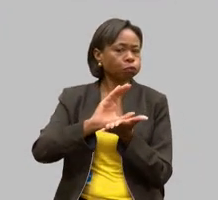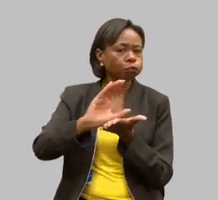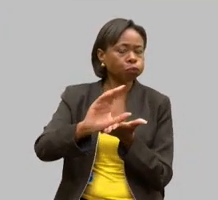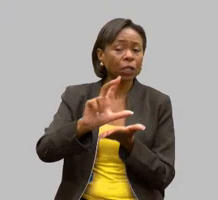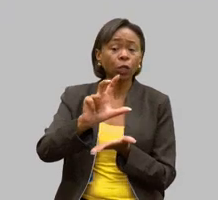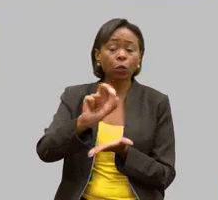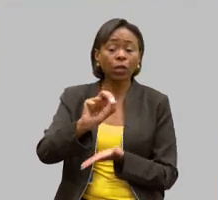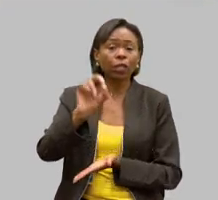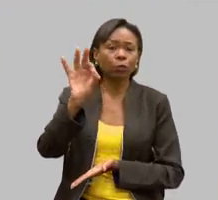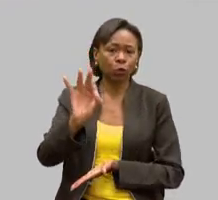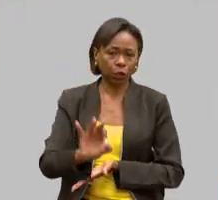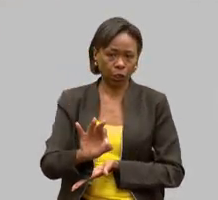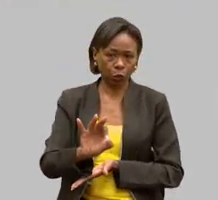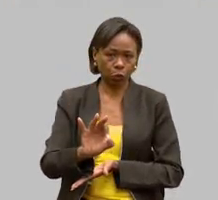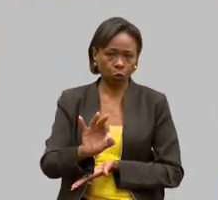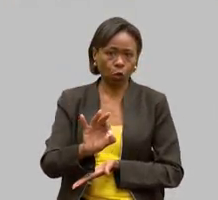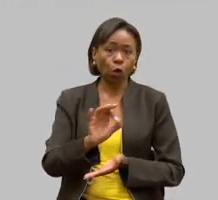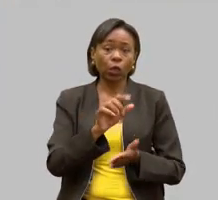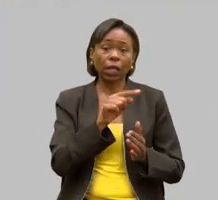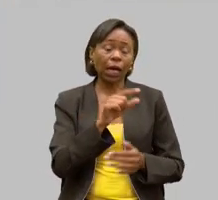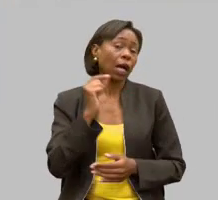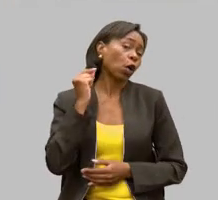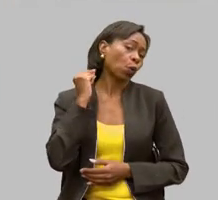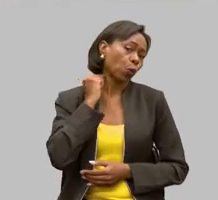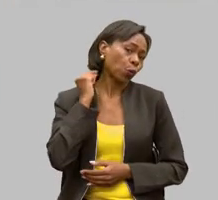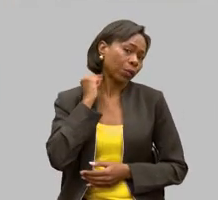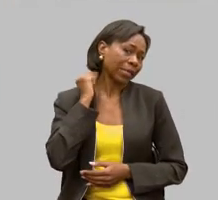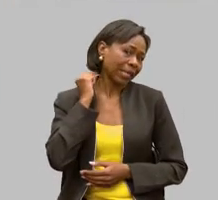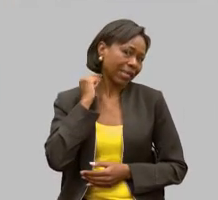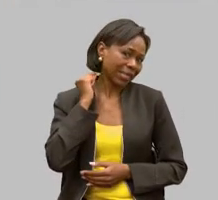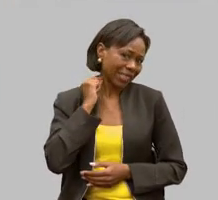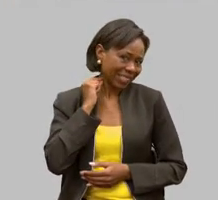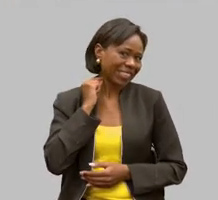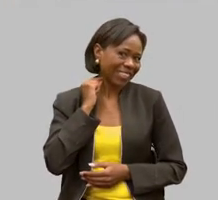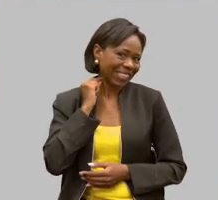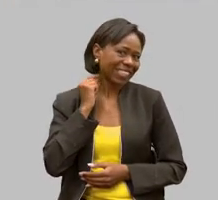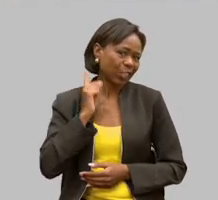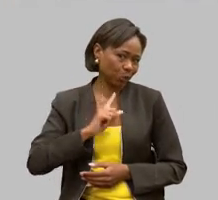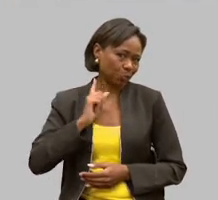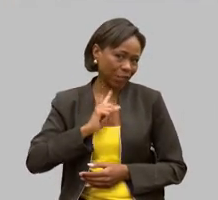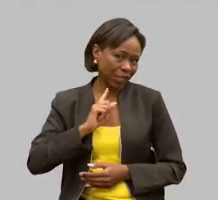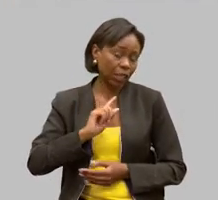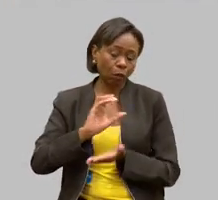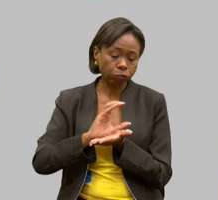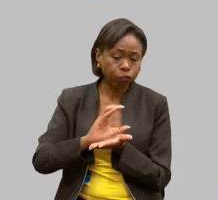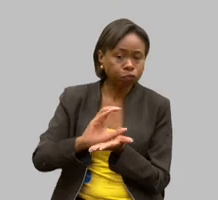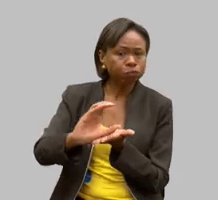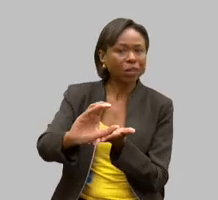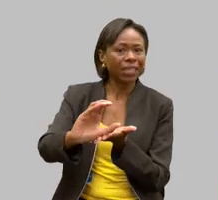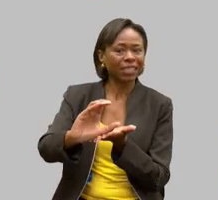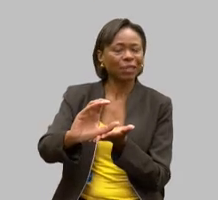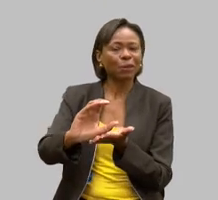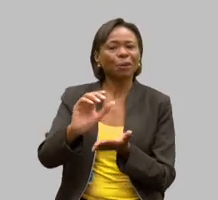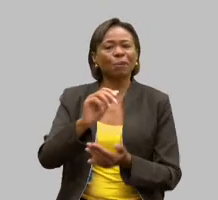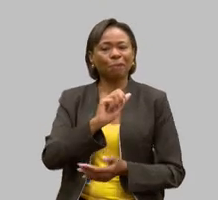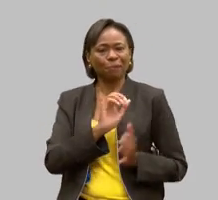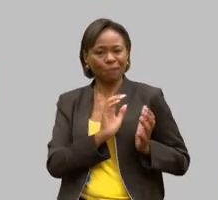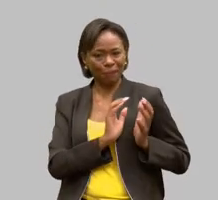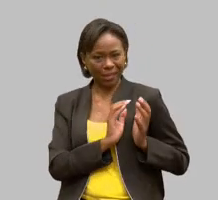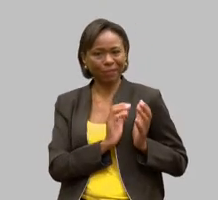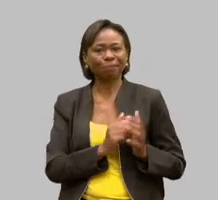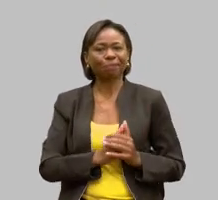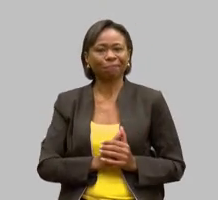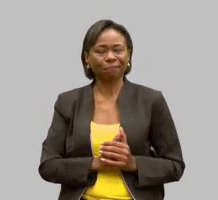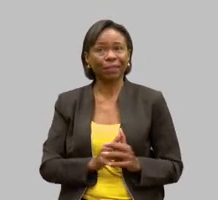rendimentos das loterias mineiras para a manutenção das APAES. Então, se Deus quiser, esse projeto